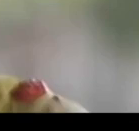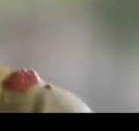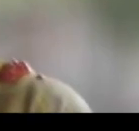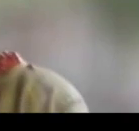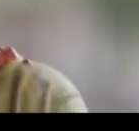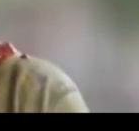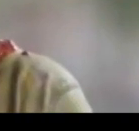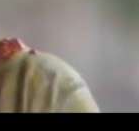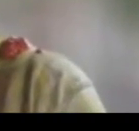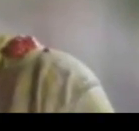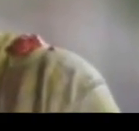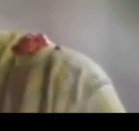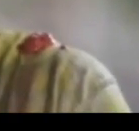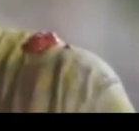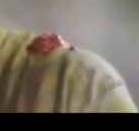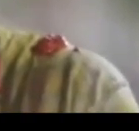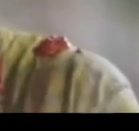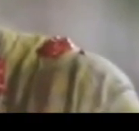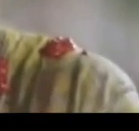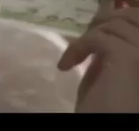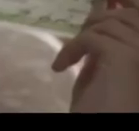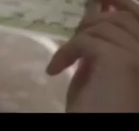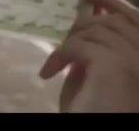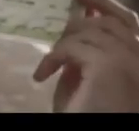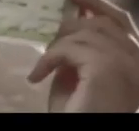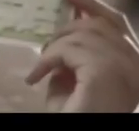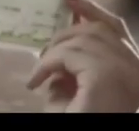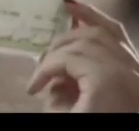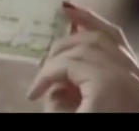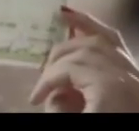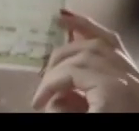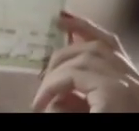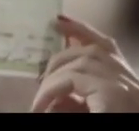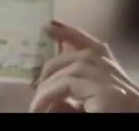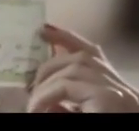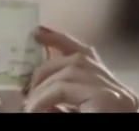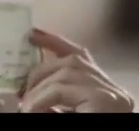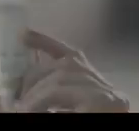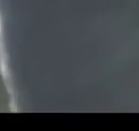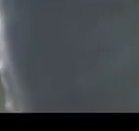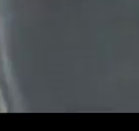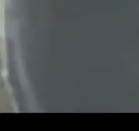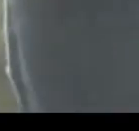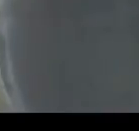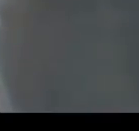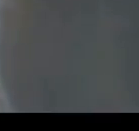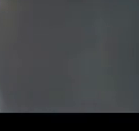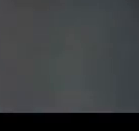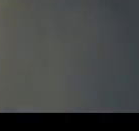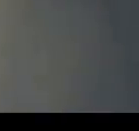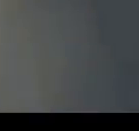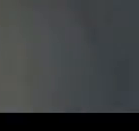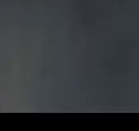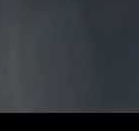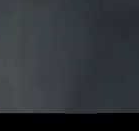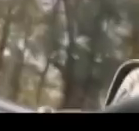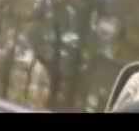nasceu, já sabia estudar, já sabia escolher, já sabia amar,